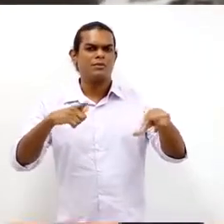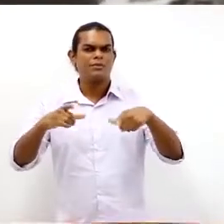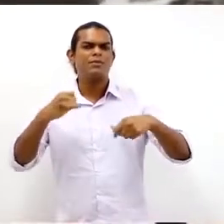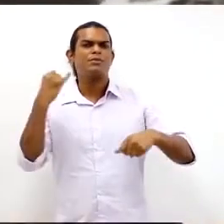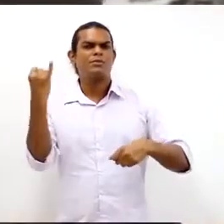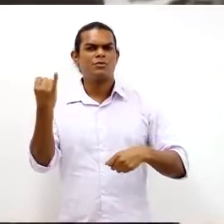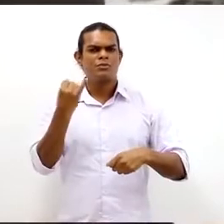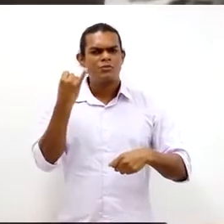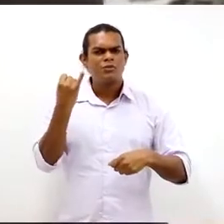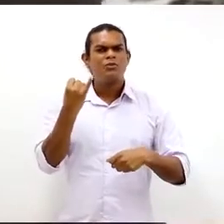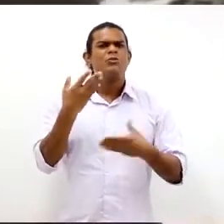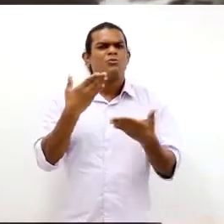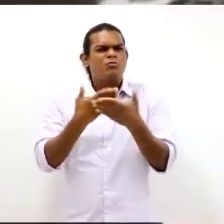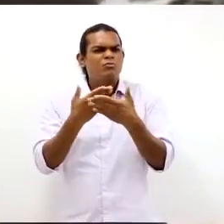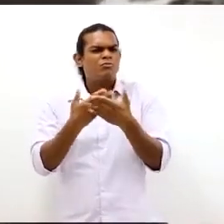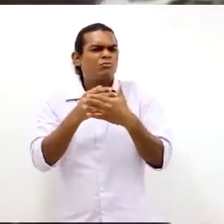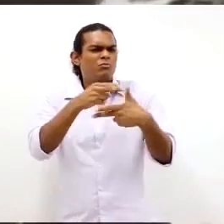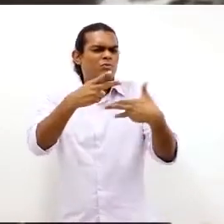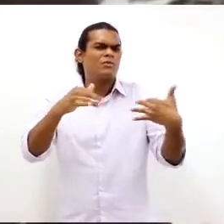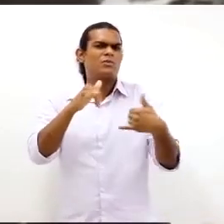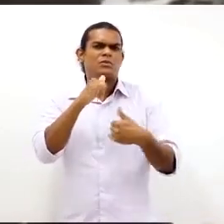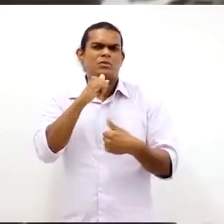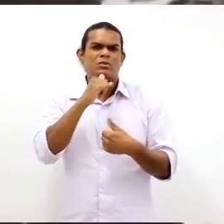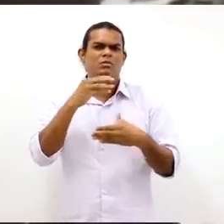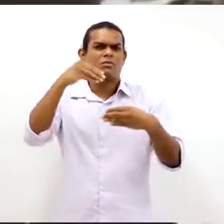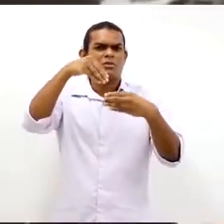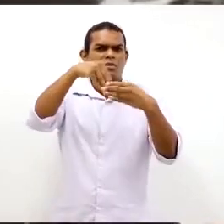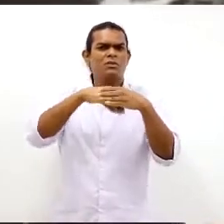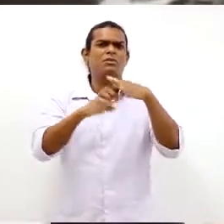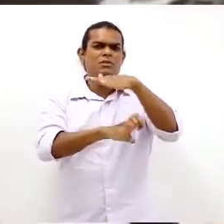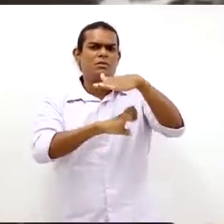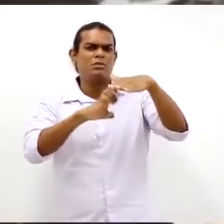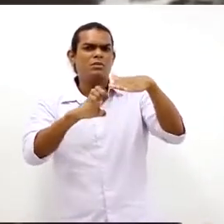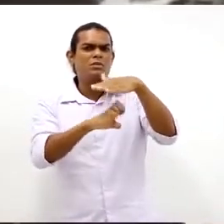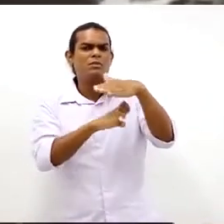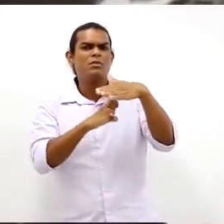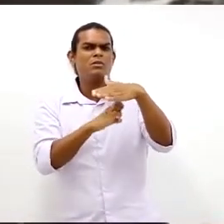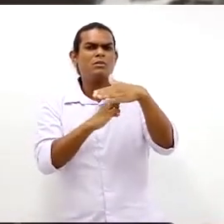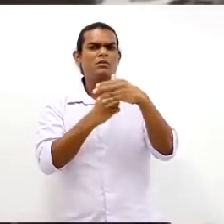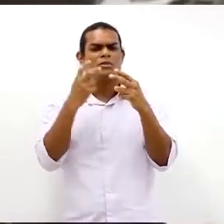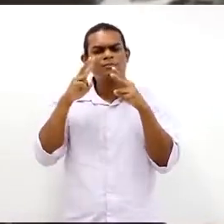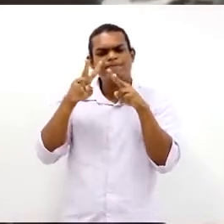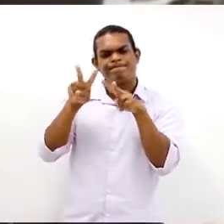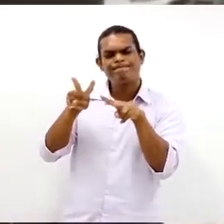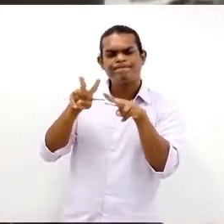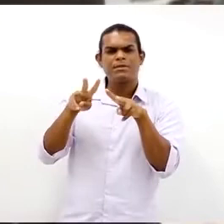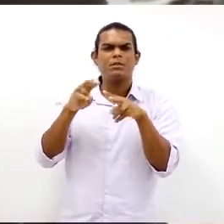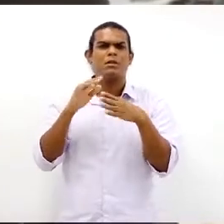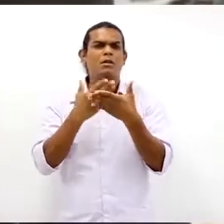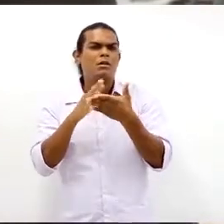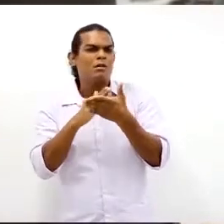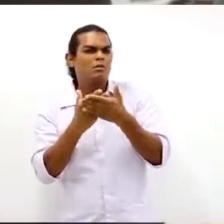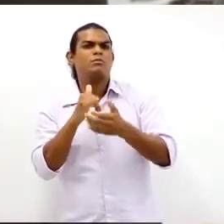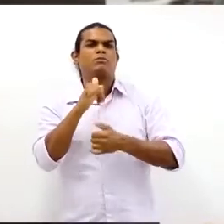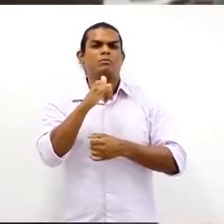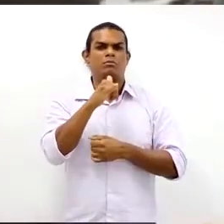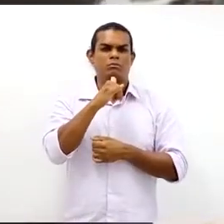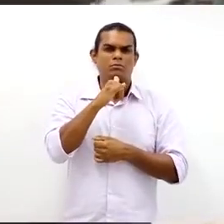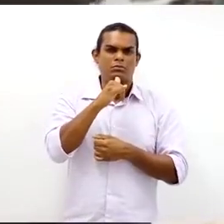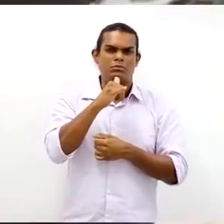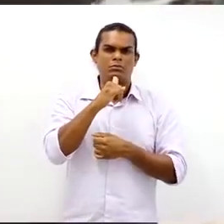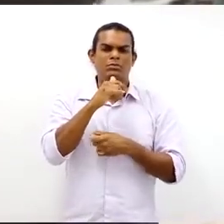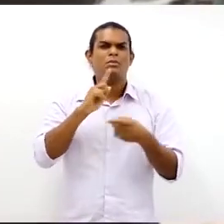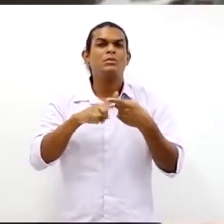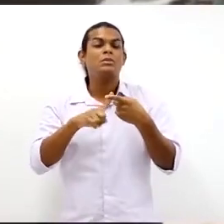Nós vamos ver um monte de exemplos, nós estamos em uma empresa, onde essa empresa nos possibilitará ver uns exemplos muito bons, e alguns exemplos que não dependem da empresa,